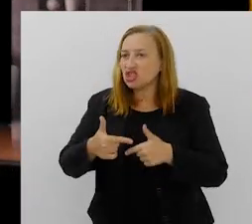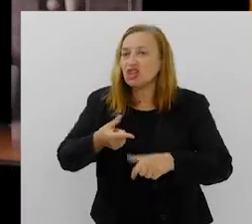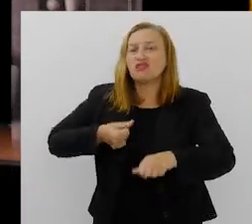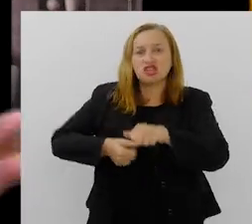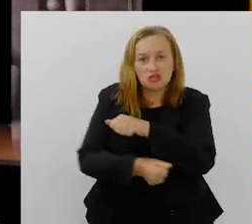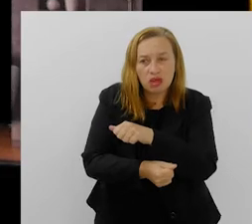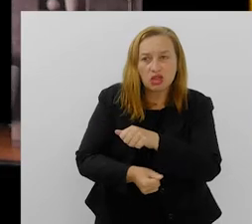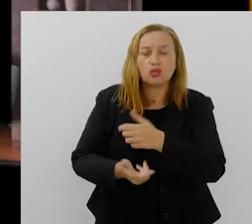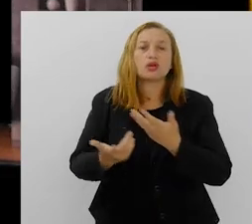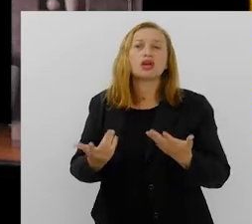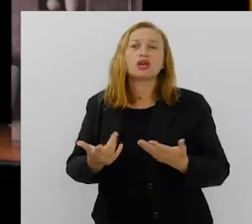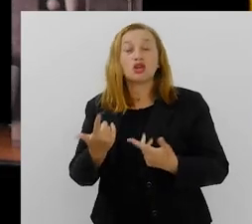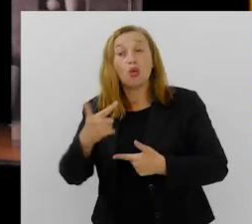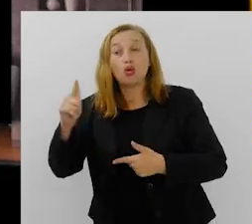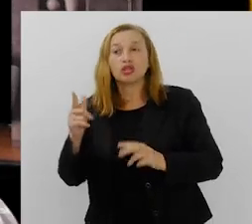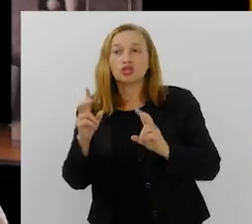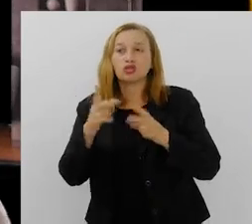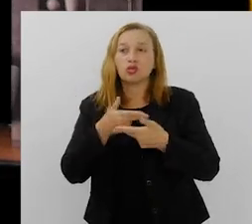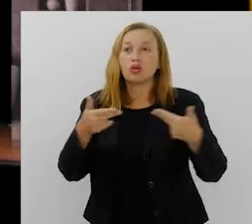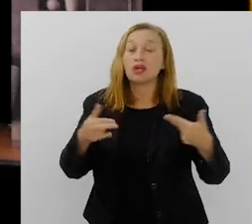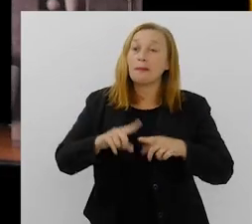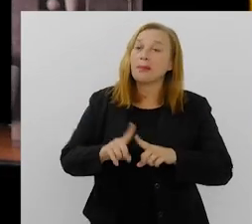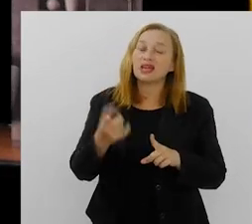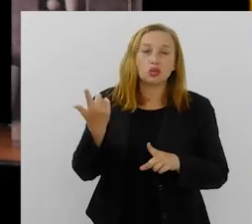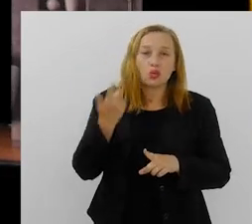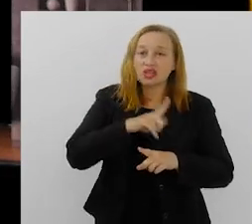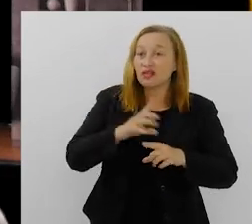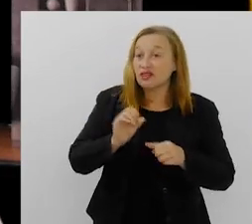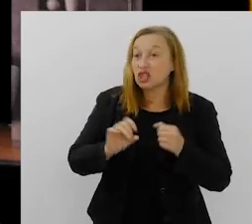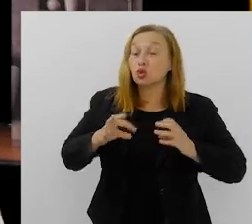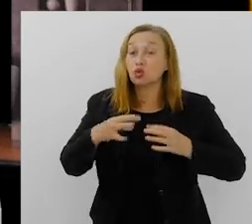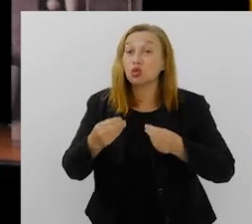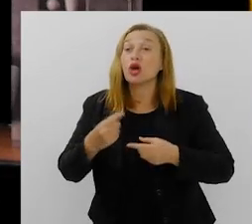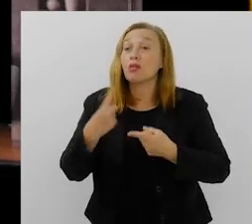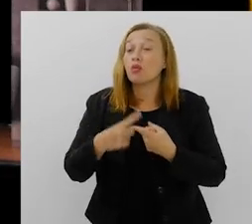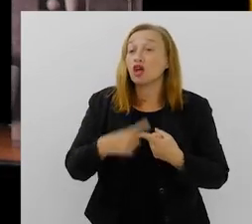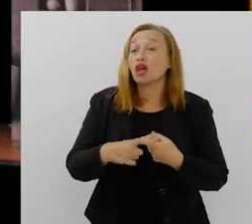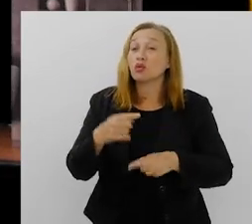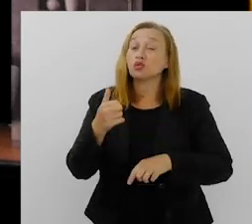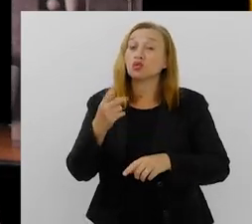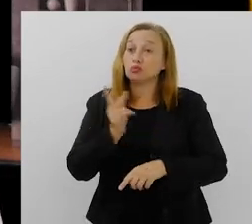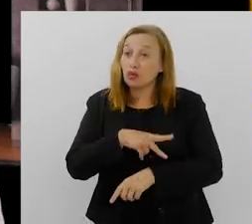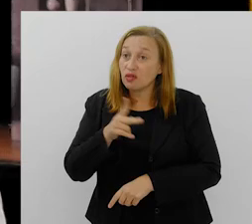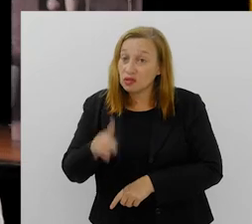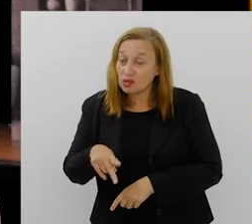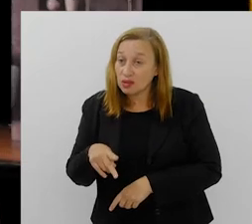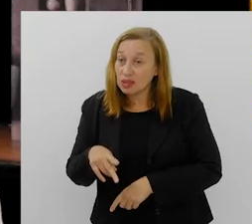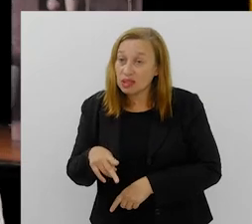investimento financeiro e etc., mas mesmo assim também não conseguem. Por quê? Porque os professores,